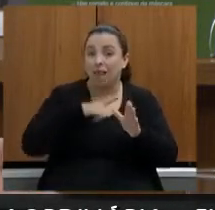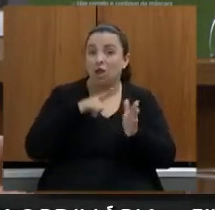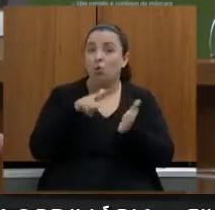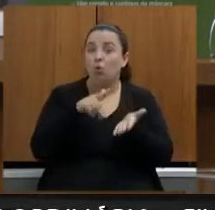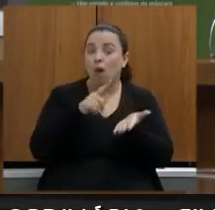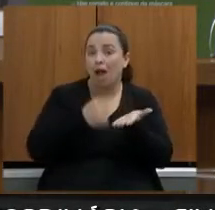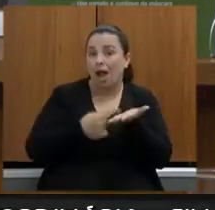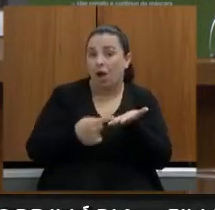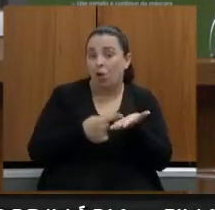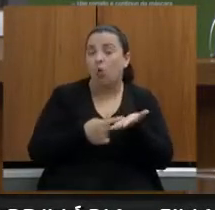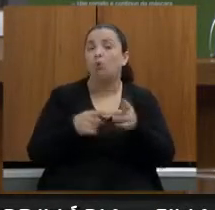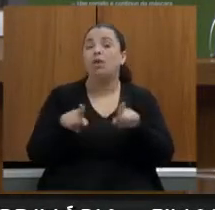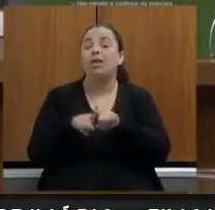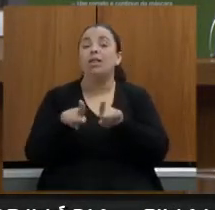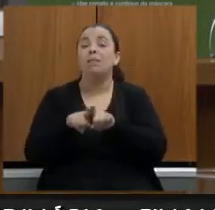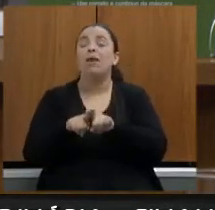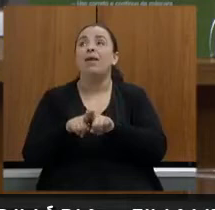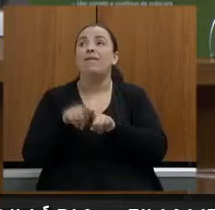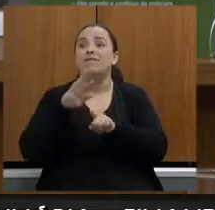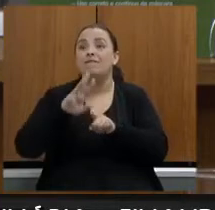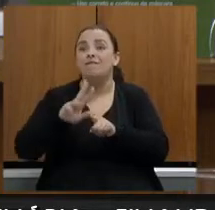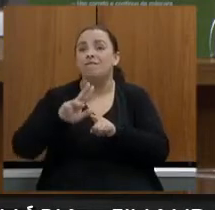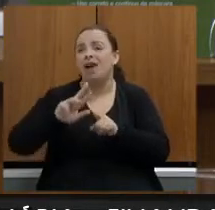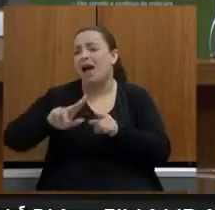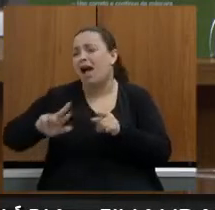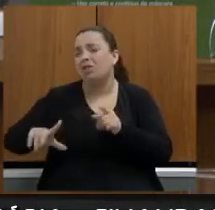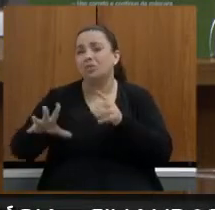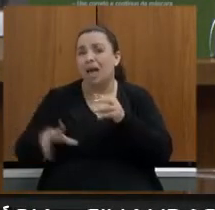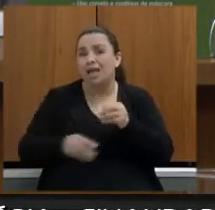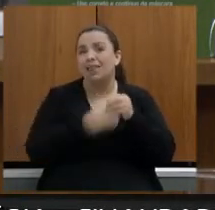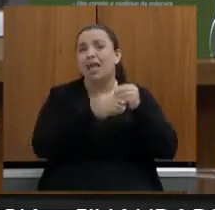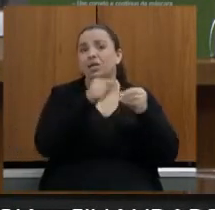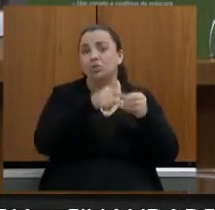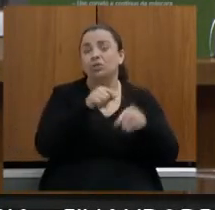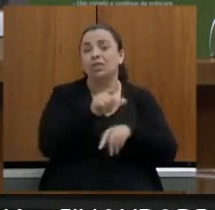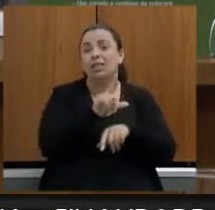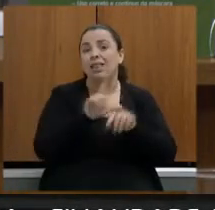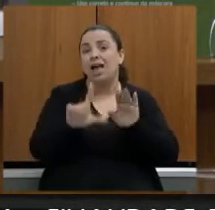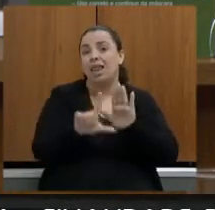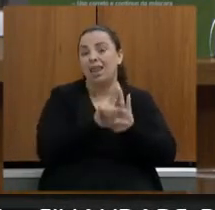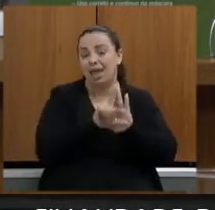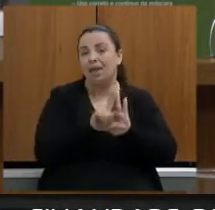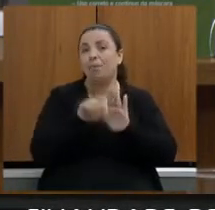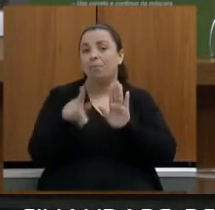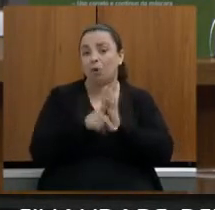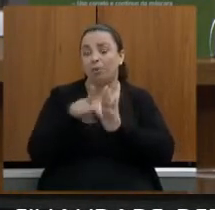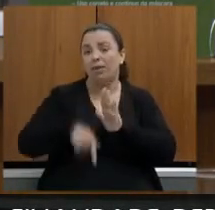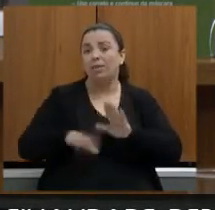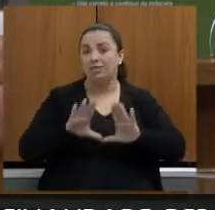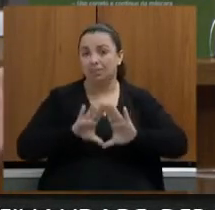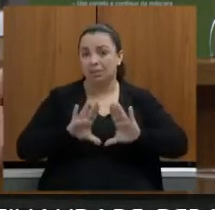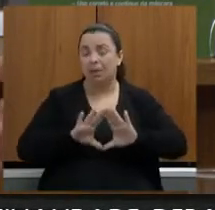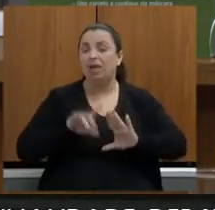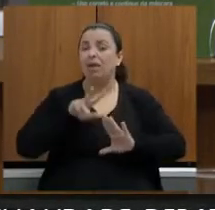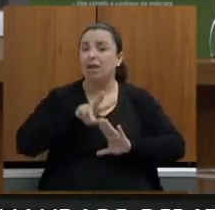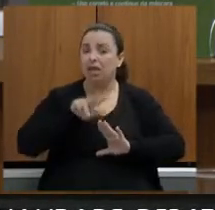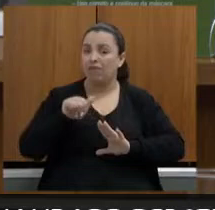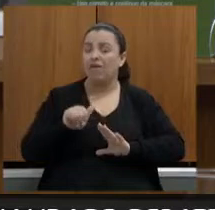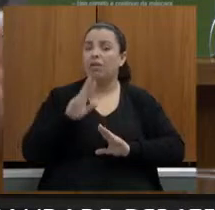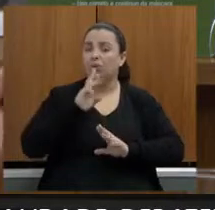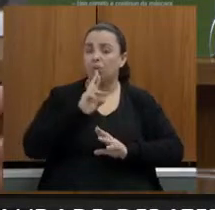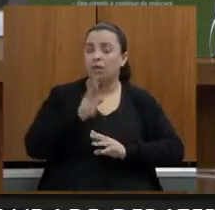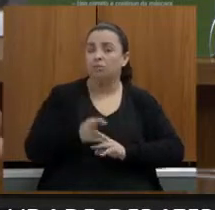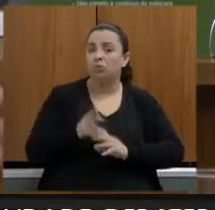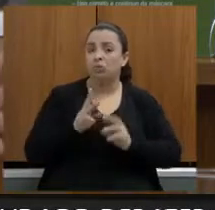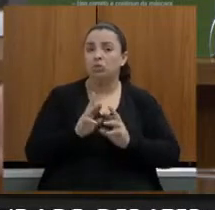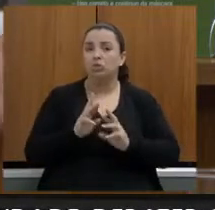Assembleia Legislativa que vão de alguma forma encaminhar algum tipo de resultado ou de